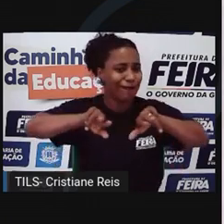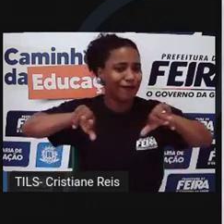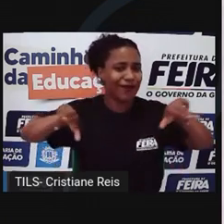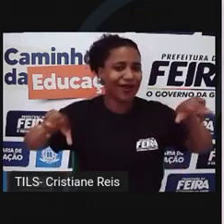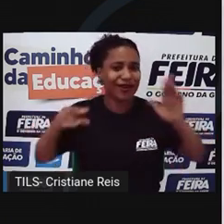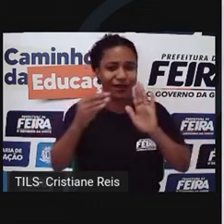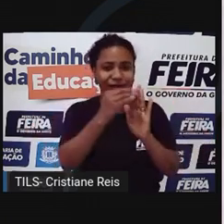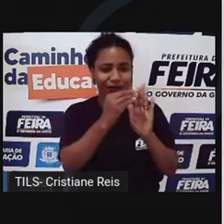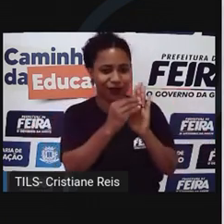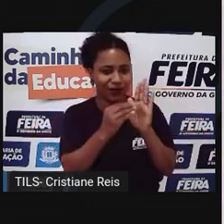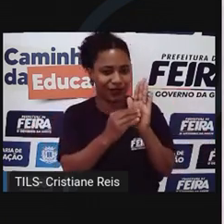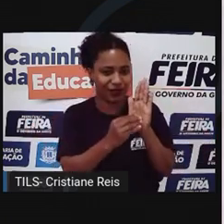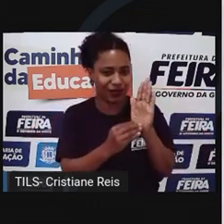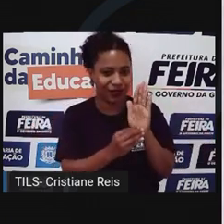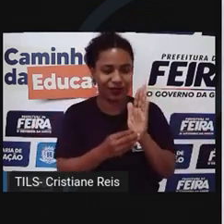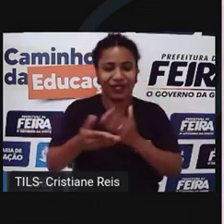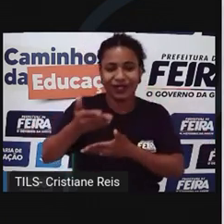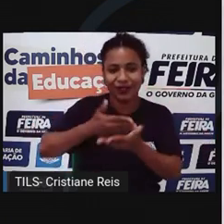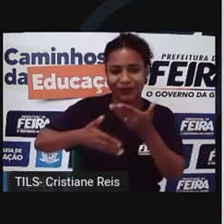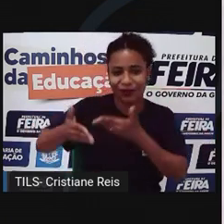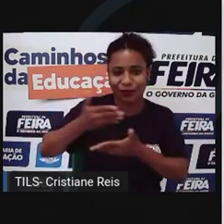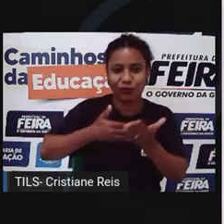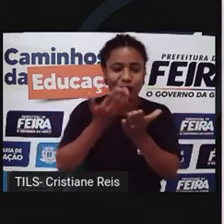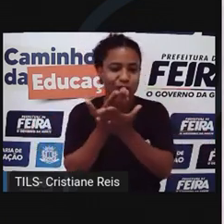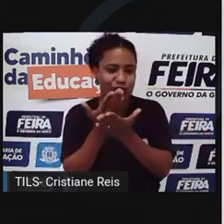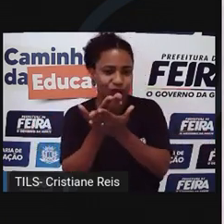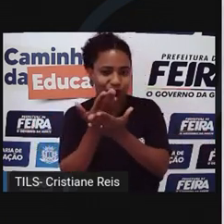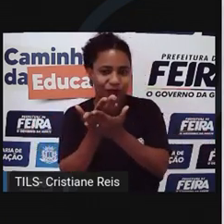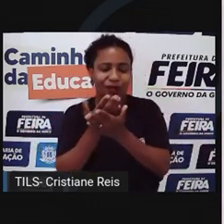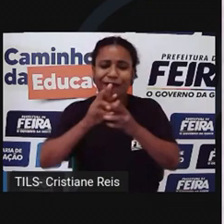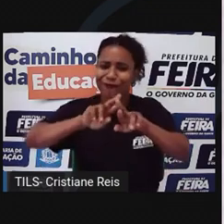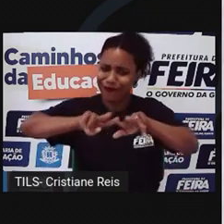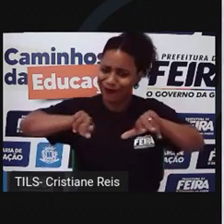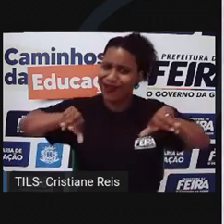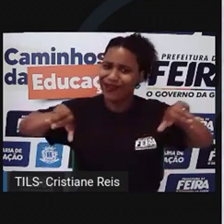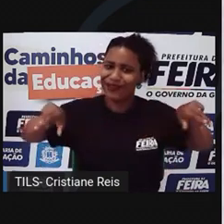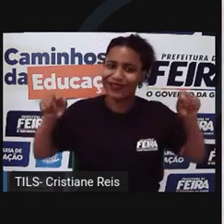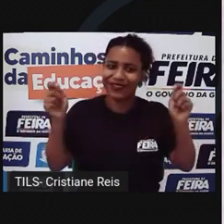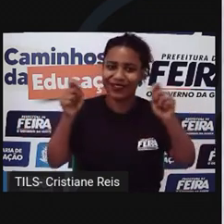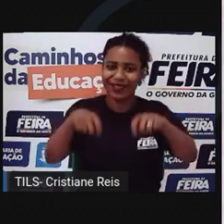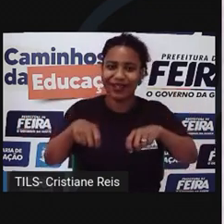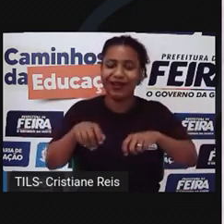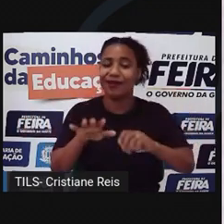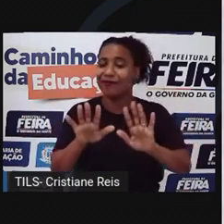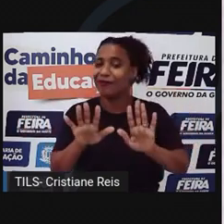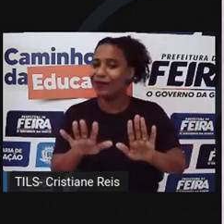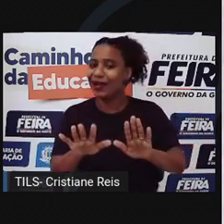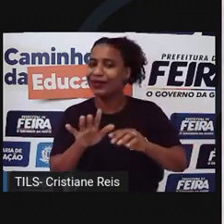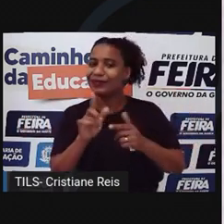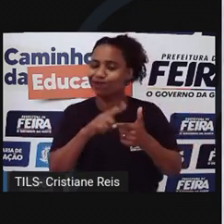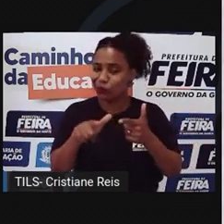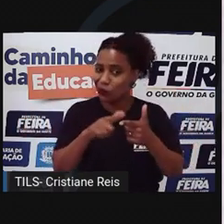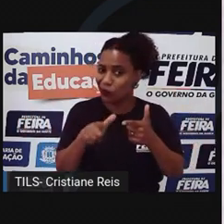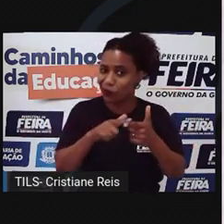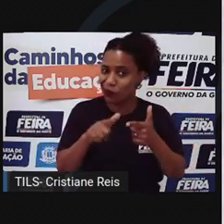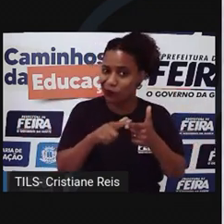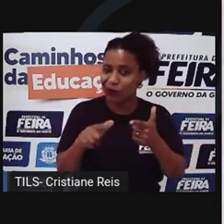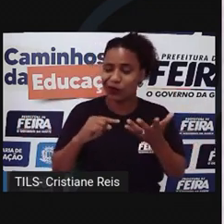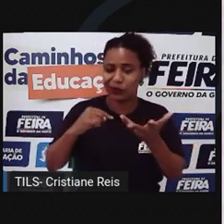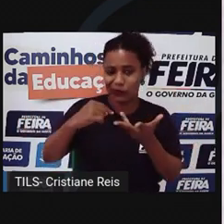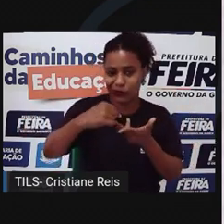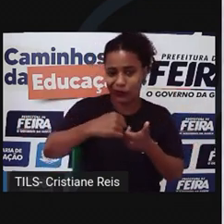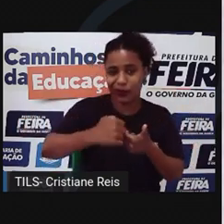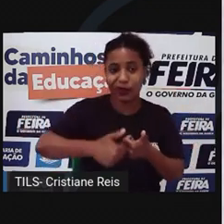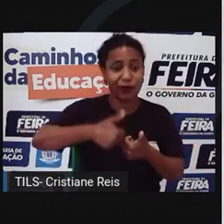conteúdos, entretenimento, estudo, etc. Mas, com todos os prós e benefícios criados,